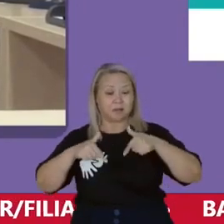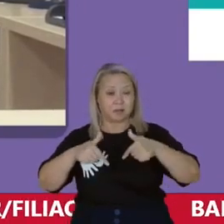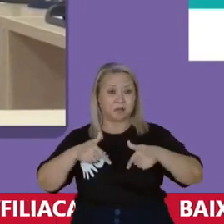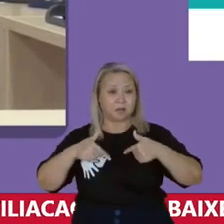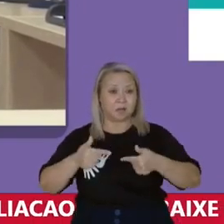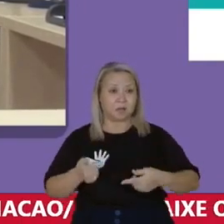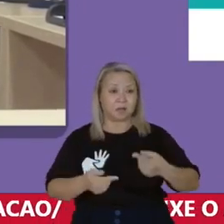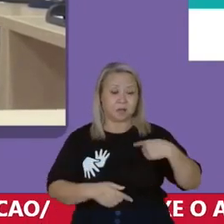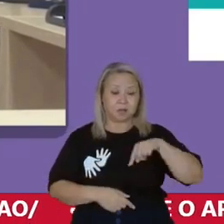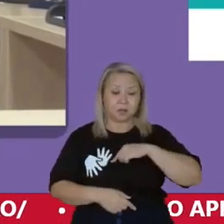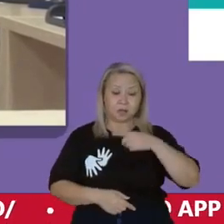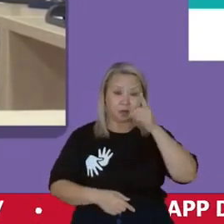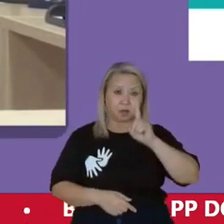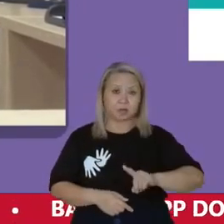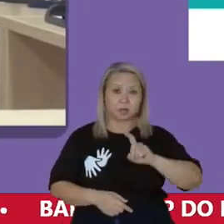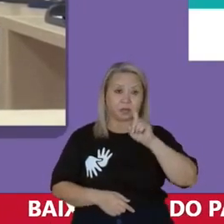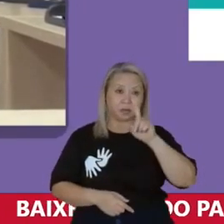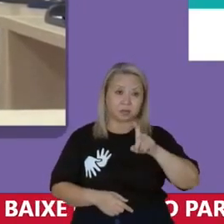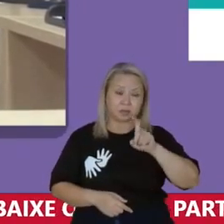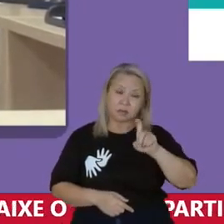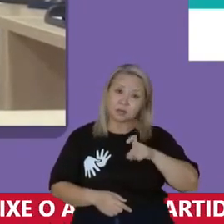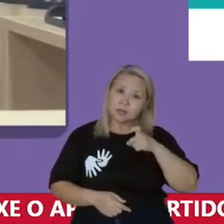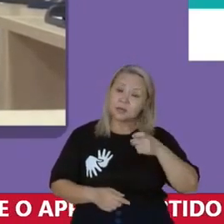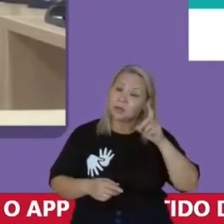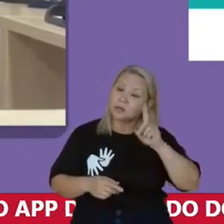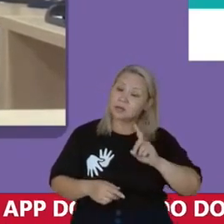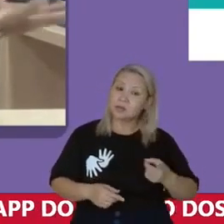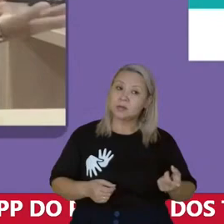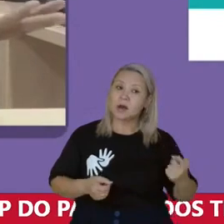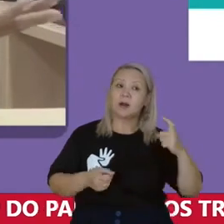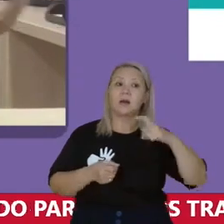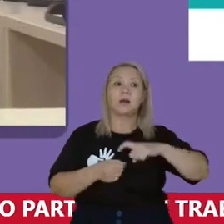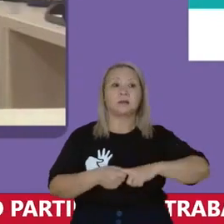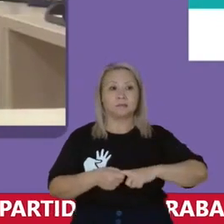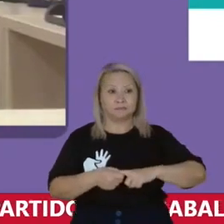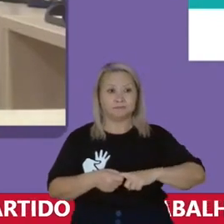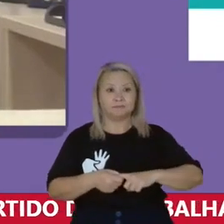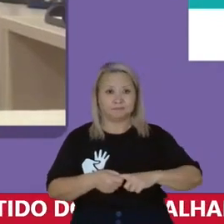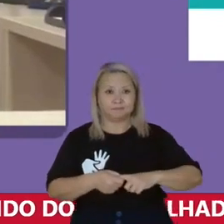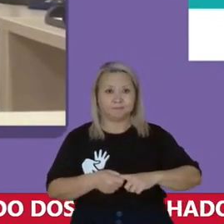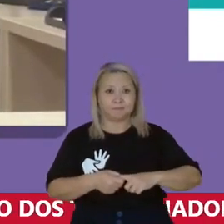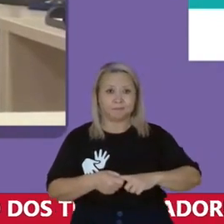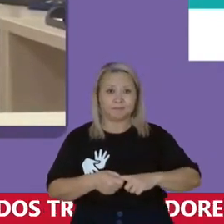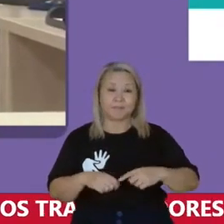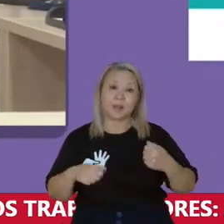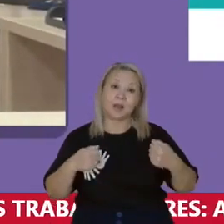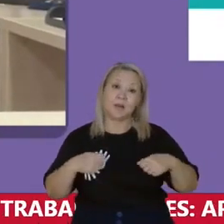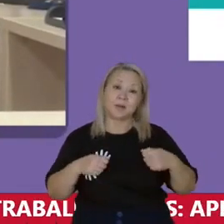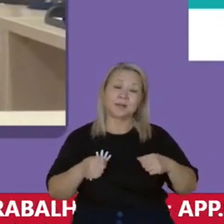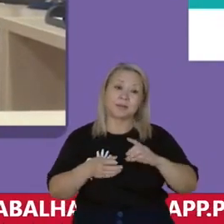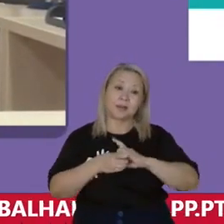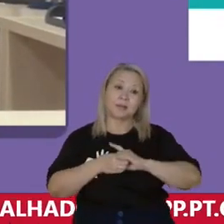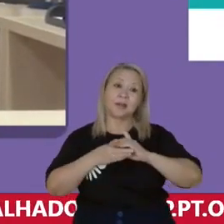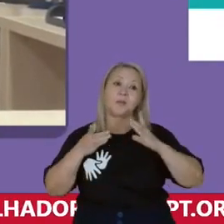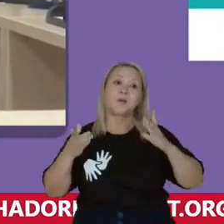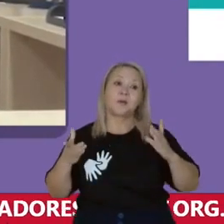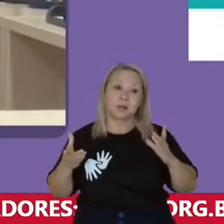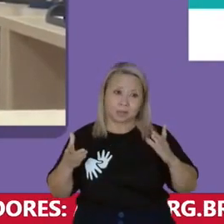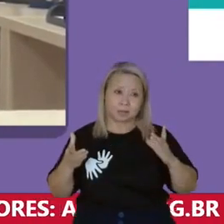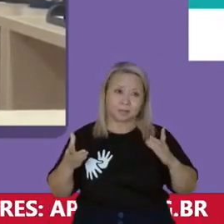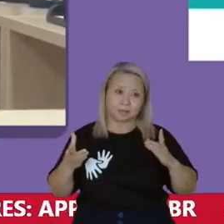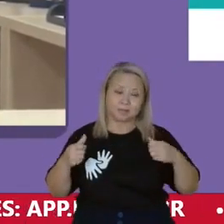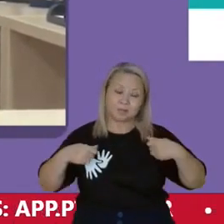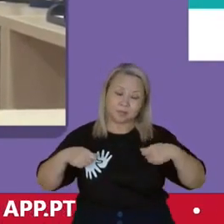Sejam direitos que nós possamos resgatar Mas para isso é preciso ter democracia É